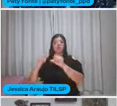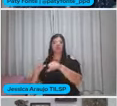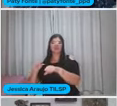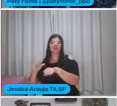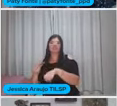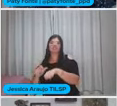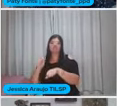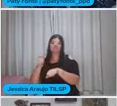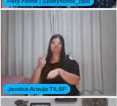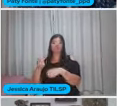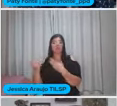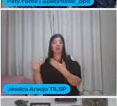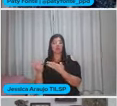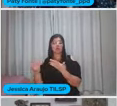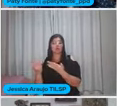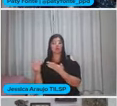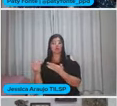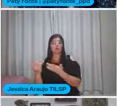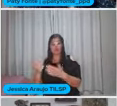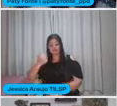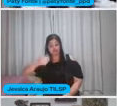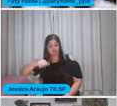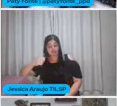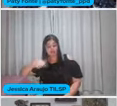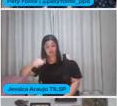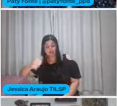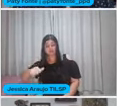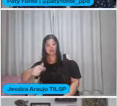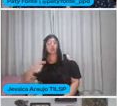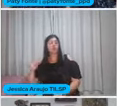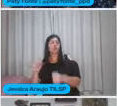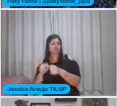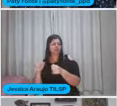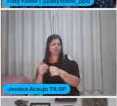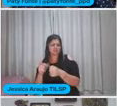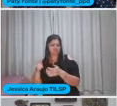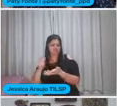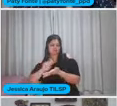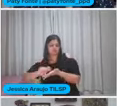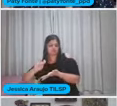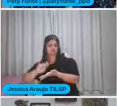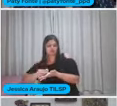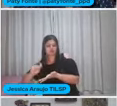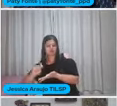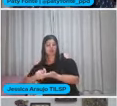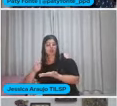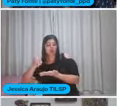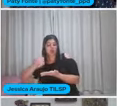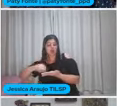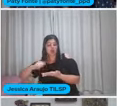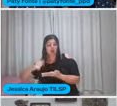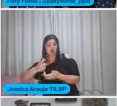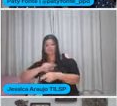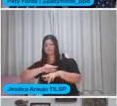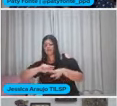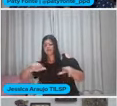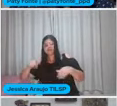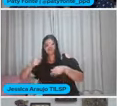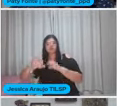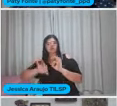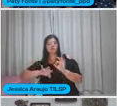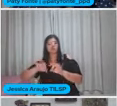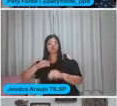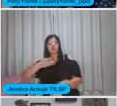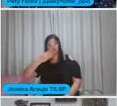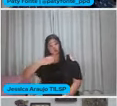Que agora No lugar de Analisar o livro dos outros Eu é que tenho os livros Analisados em vários projetos acadêmicos E